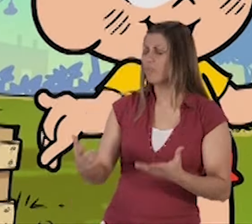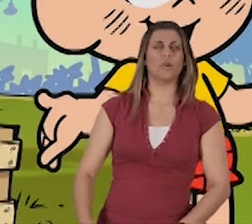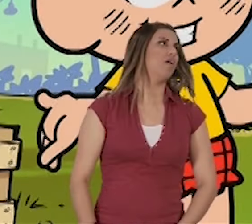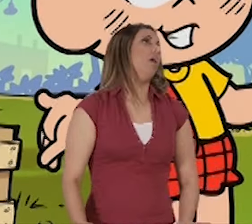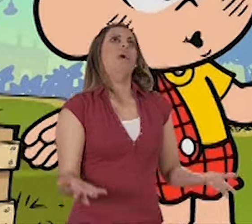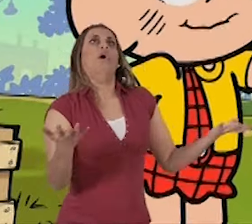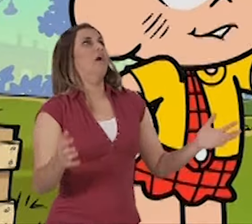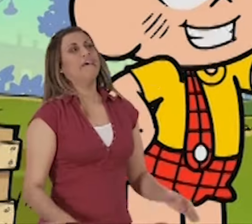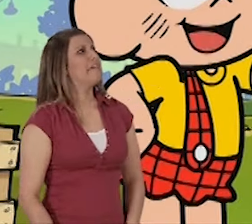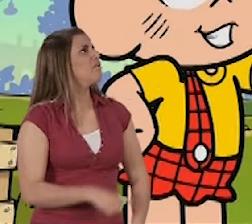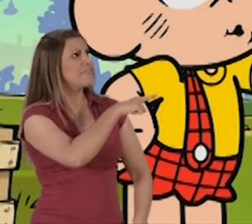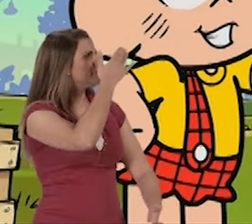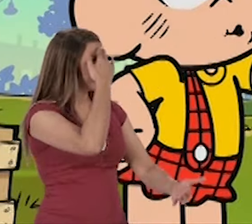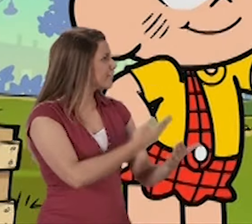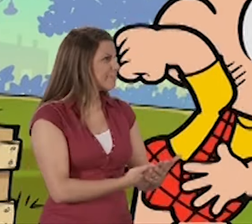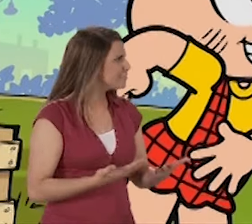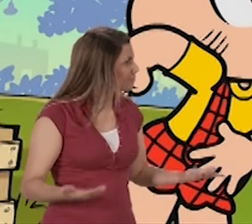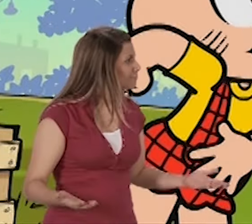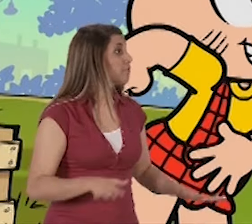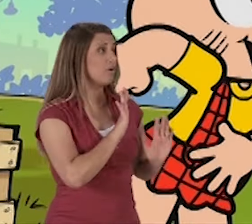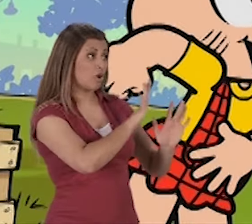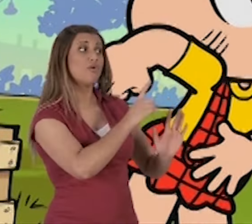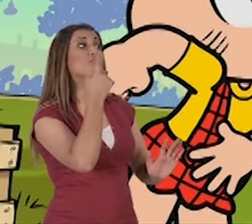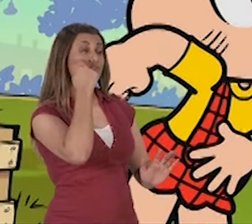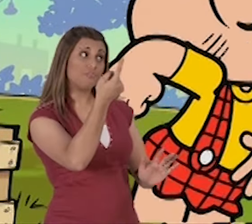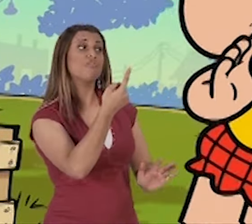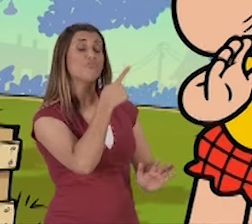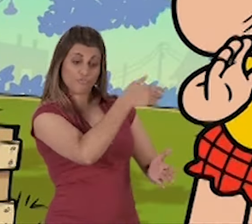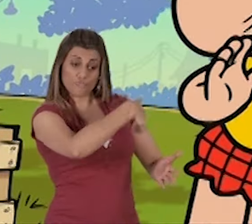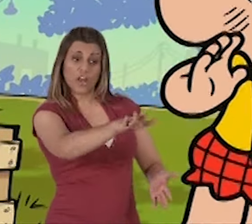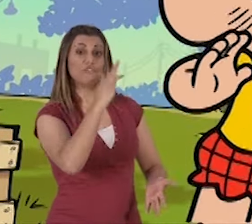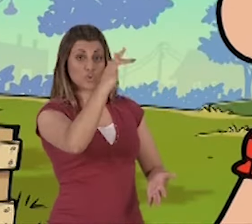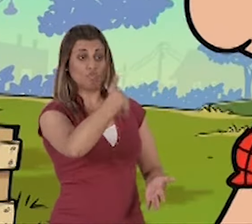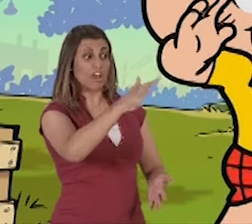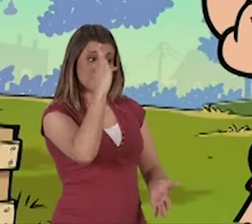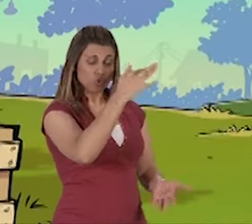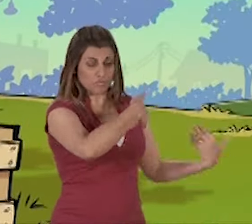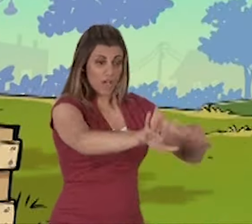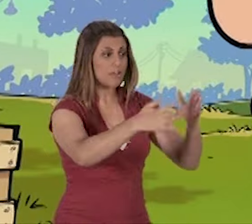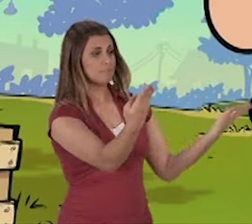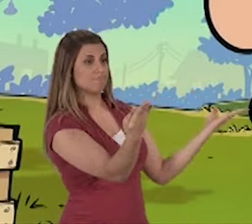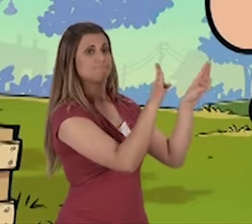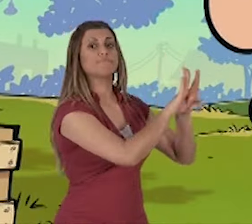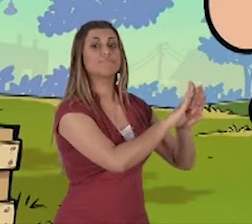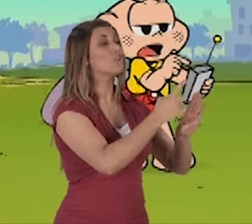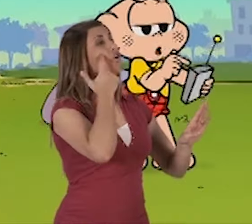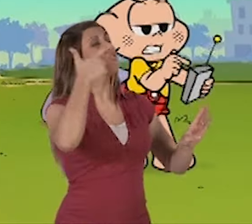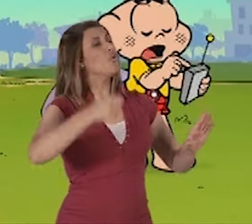Ai, minha mãe, como você é desconfiado! Ó, ó, vou te mandar pro futuro! Entra lá, vai! Entra, entra, vai, vai!